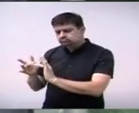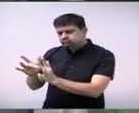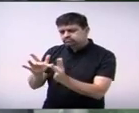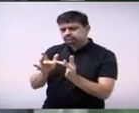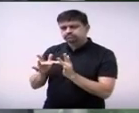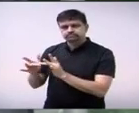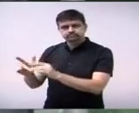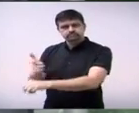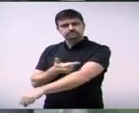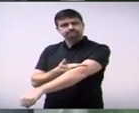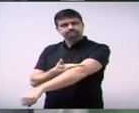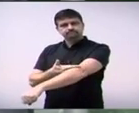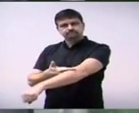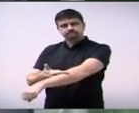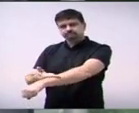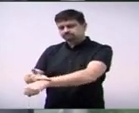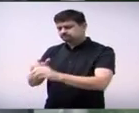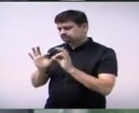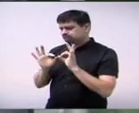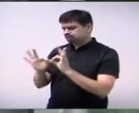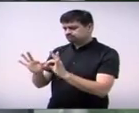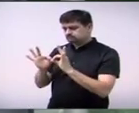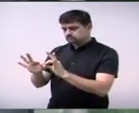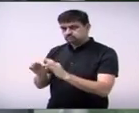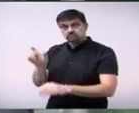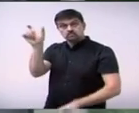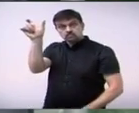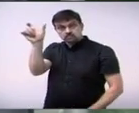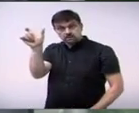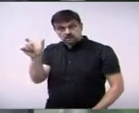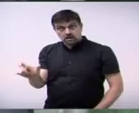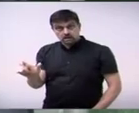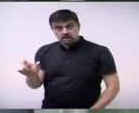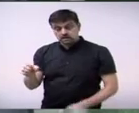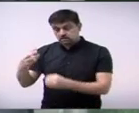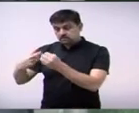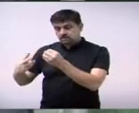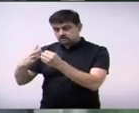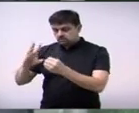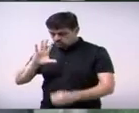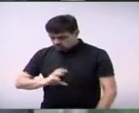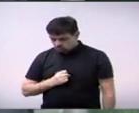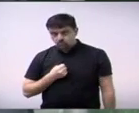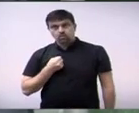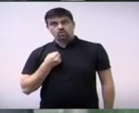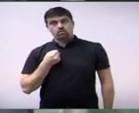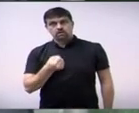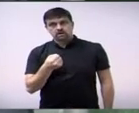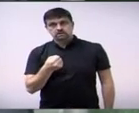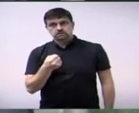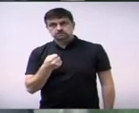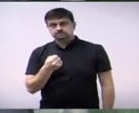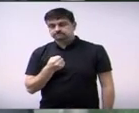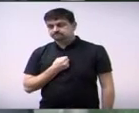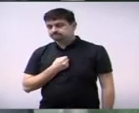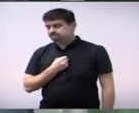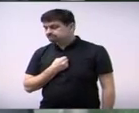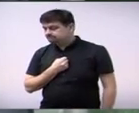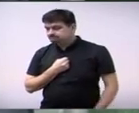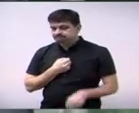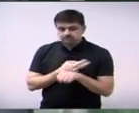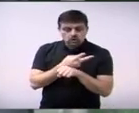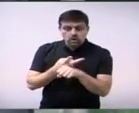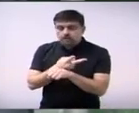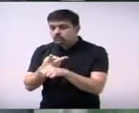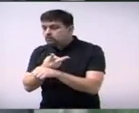e num ato de coragem e determinação opta por um partido que